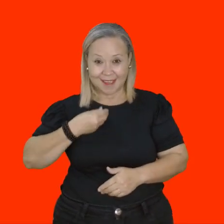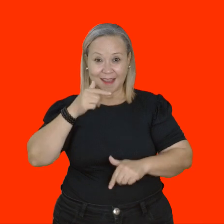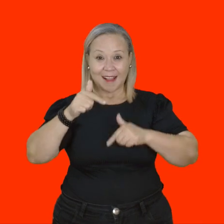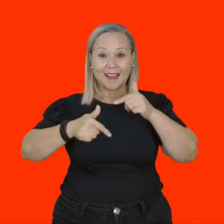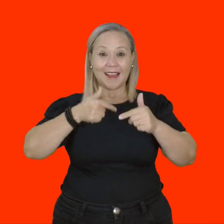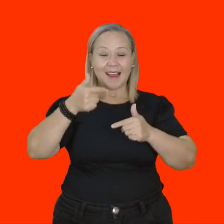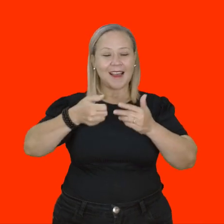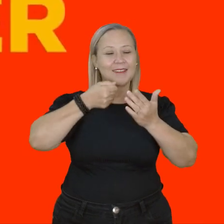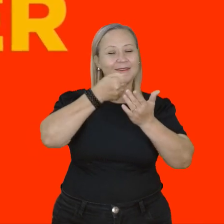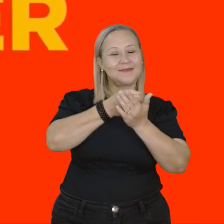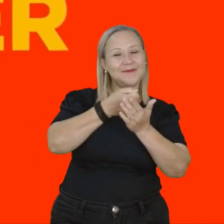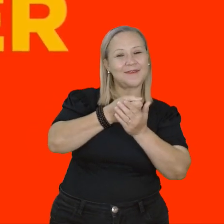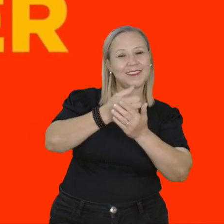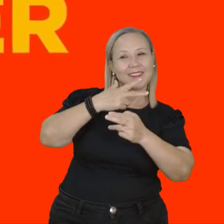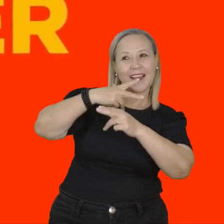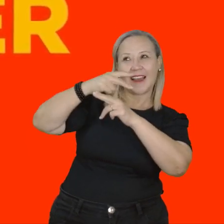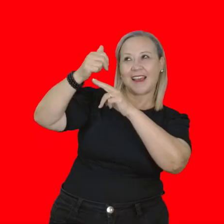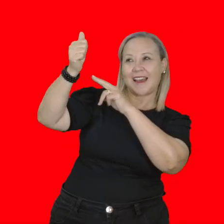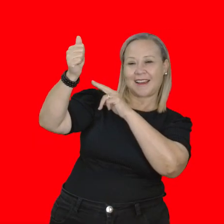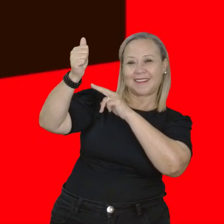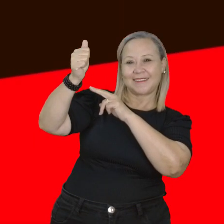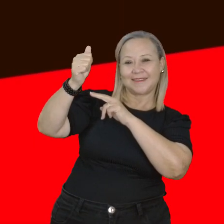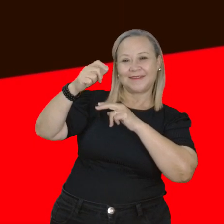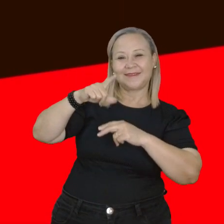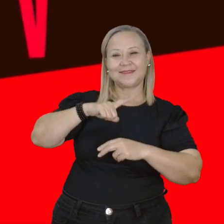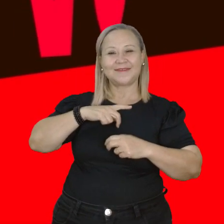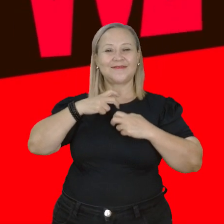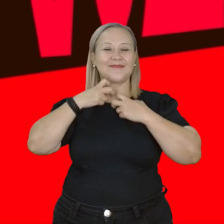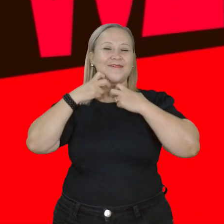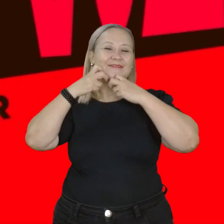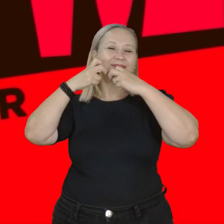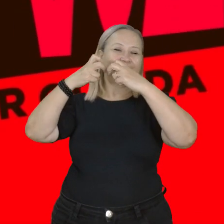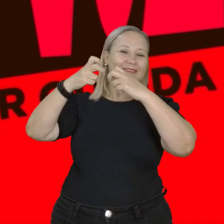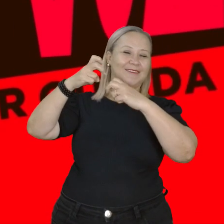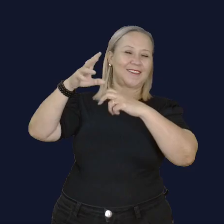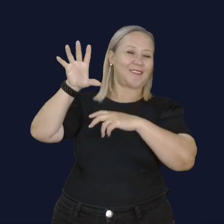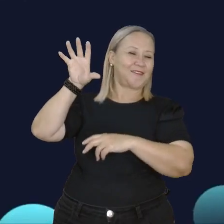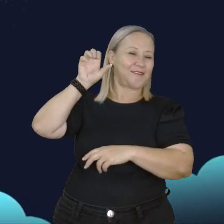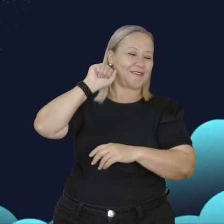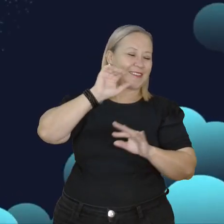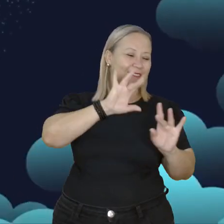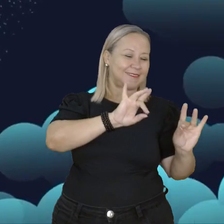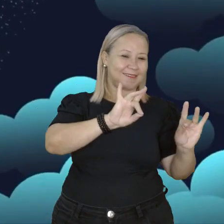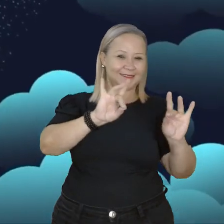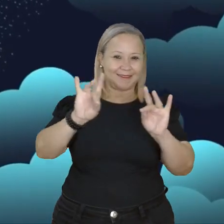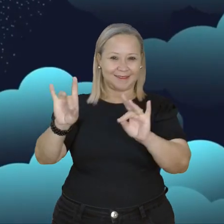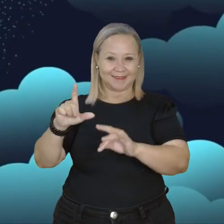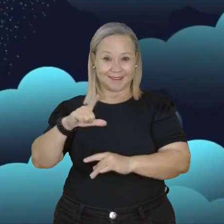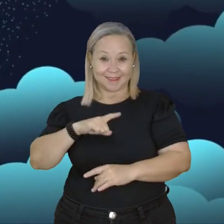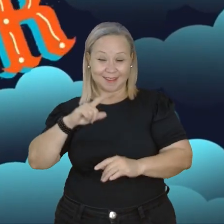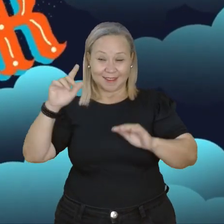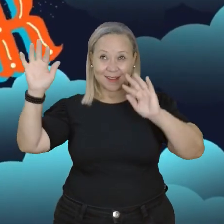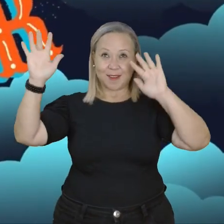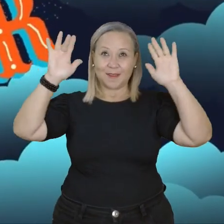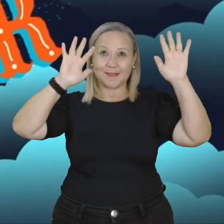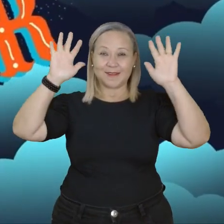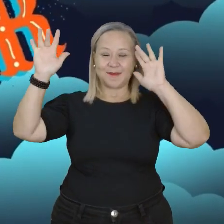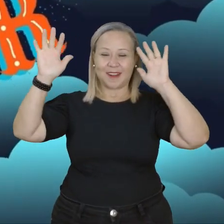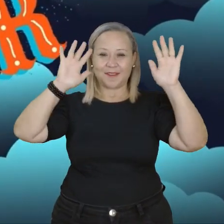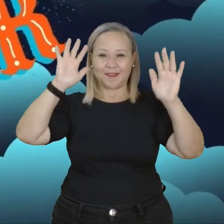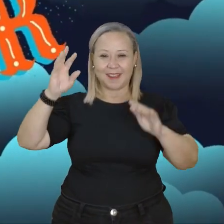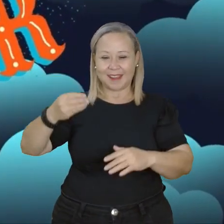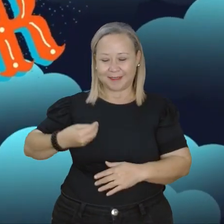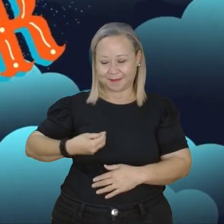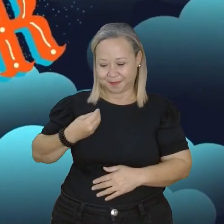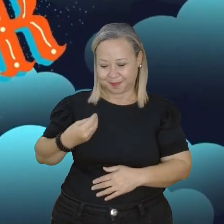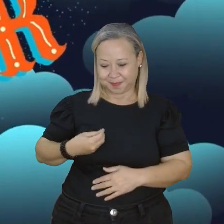batalhando pra vencer. Tenho voz pra ser ouvida, tenho sonhos pra